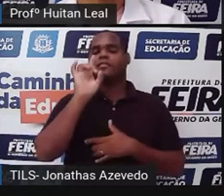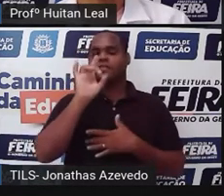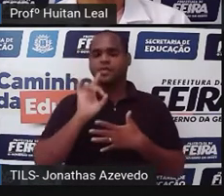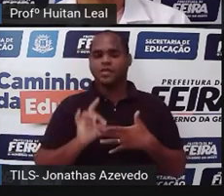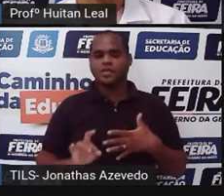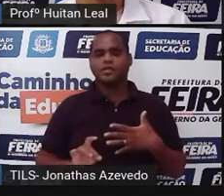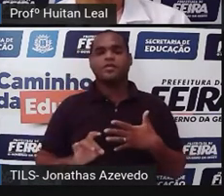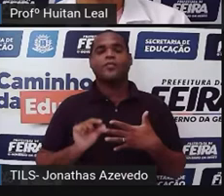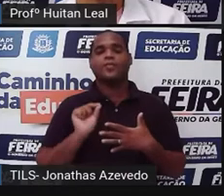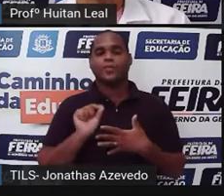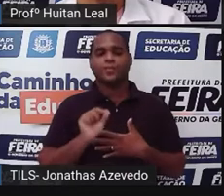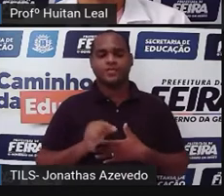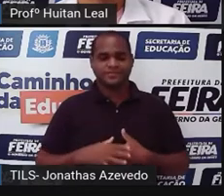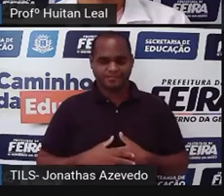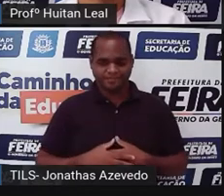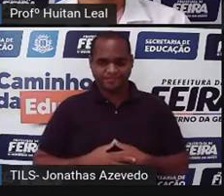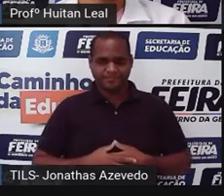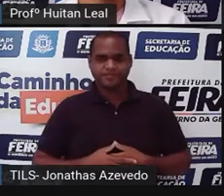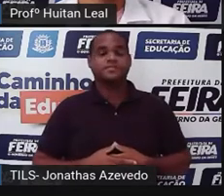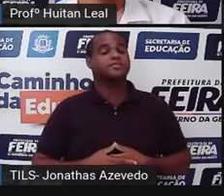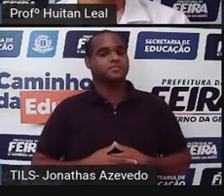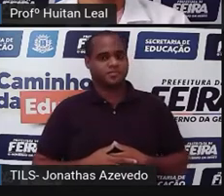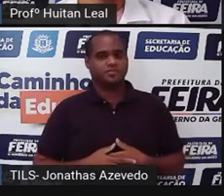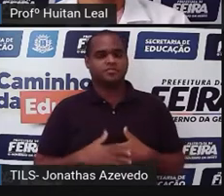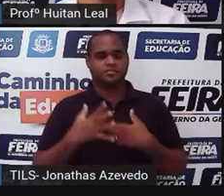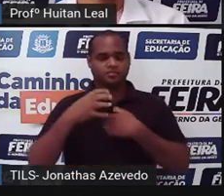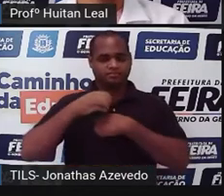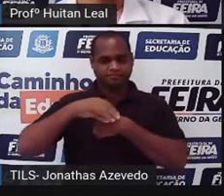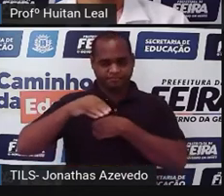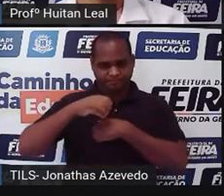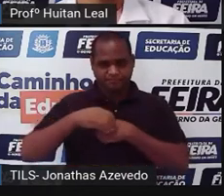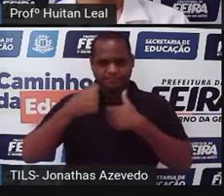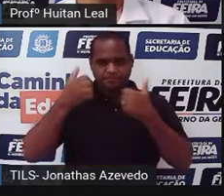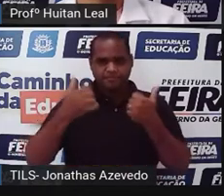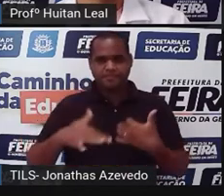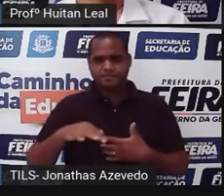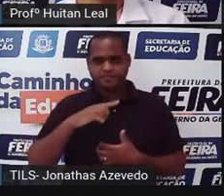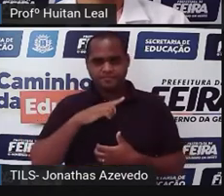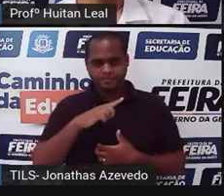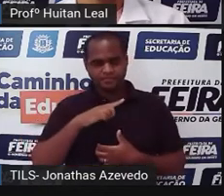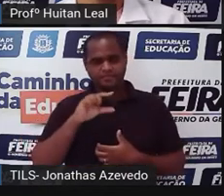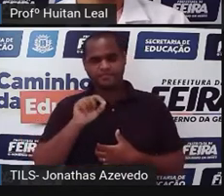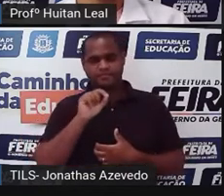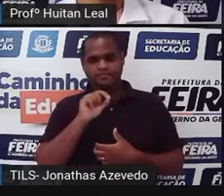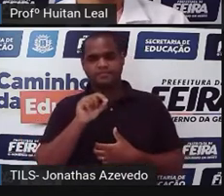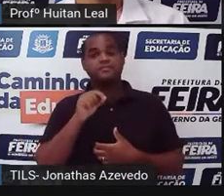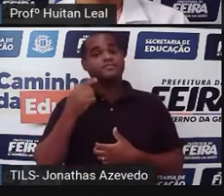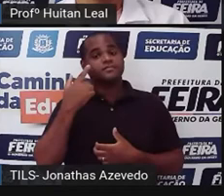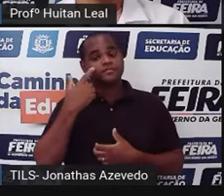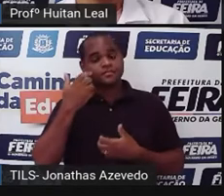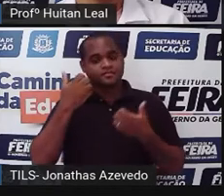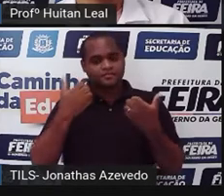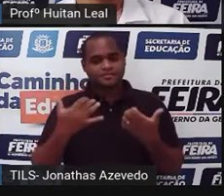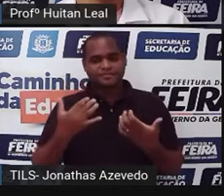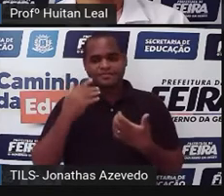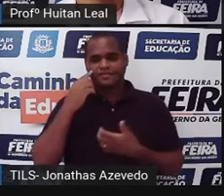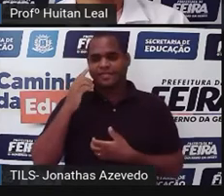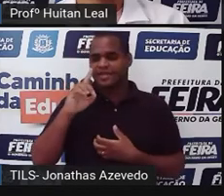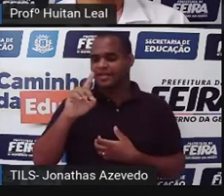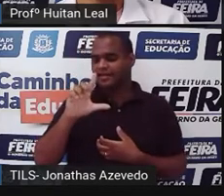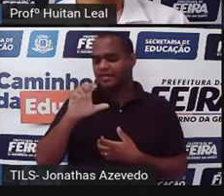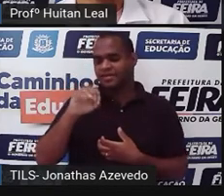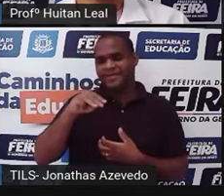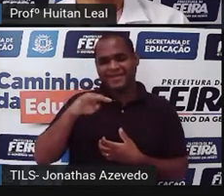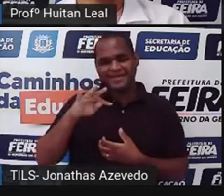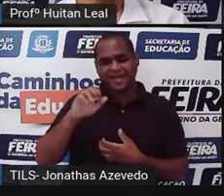do conto? O conto traz como características espaço delimitado, então o conto passa, a história do